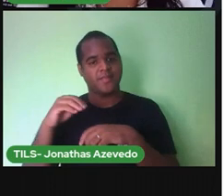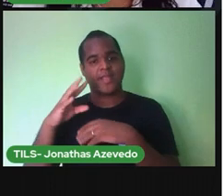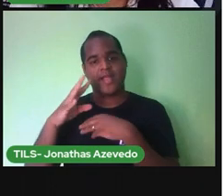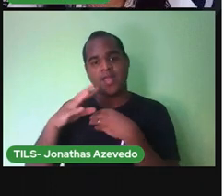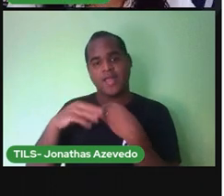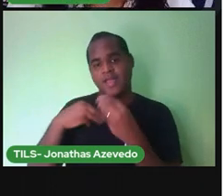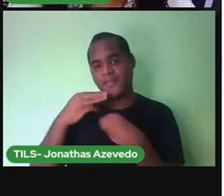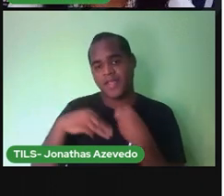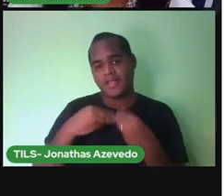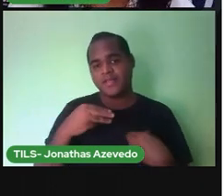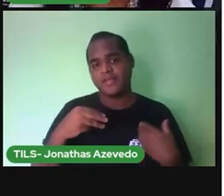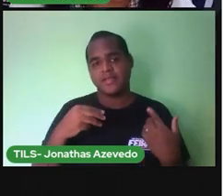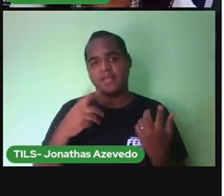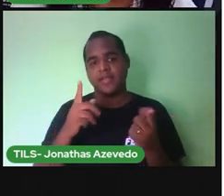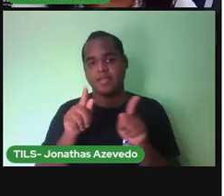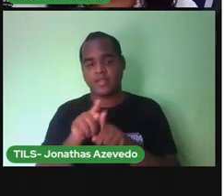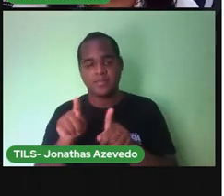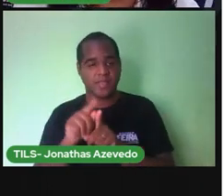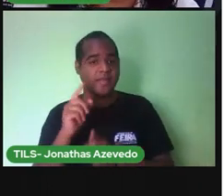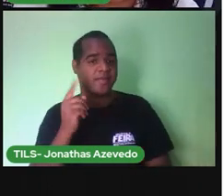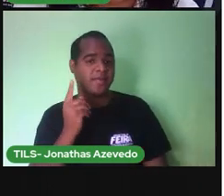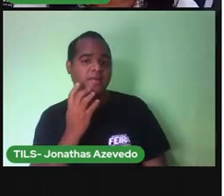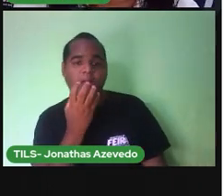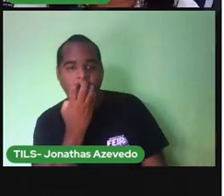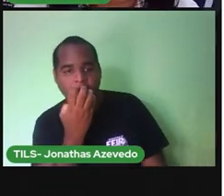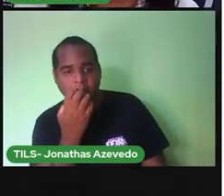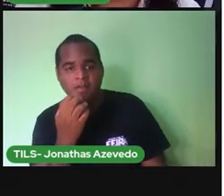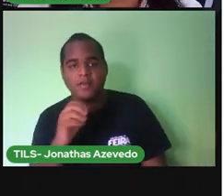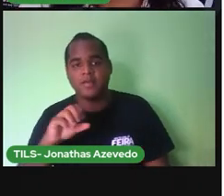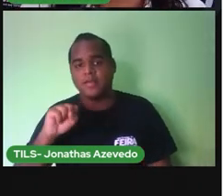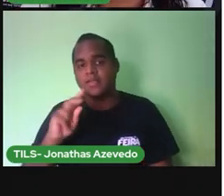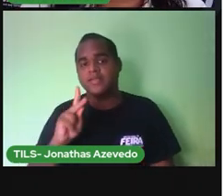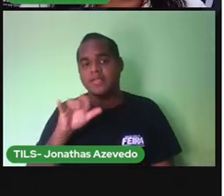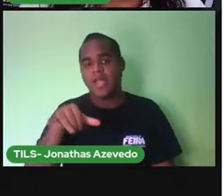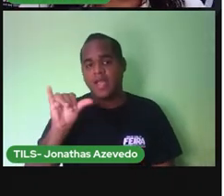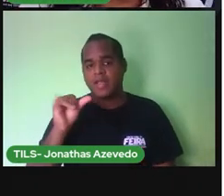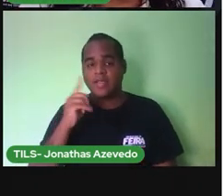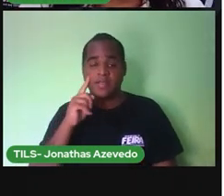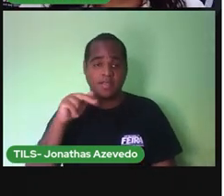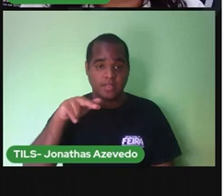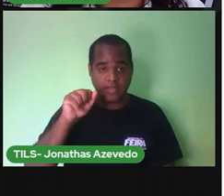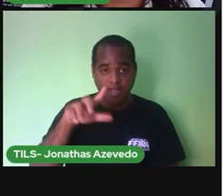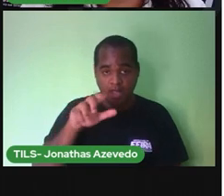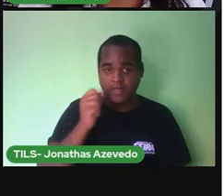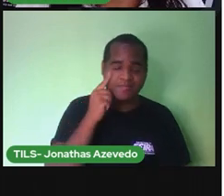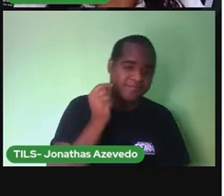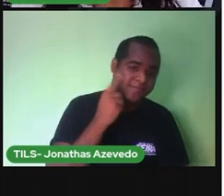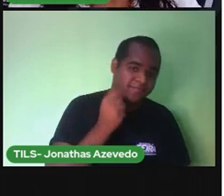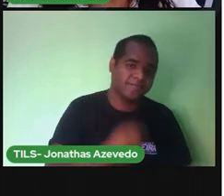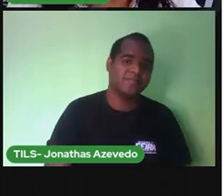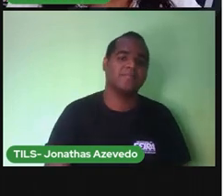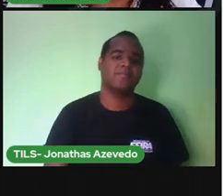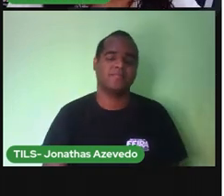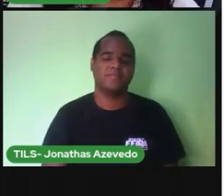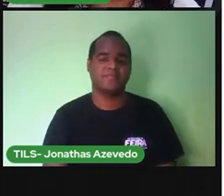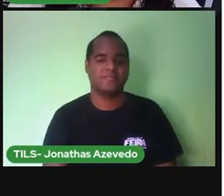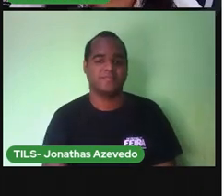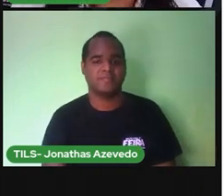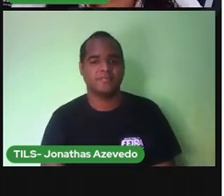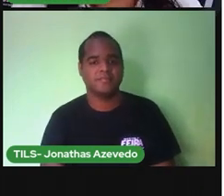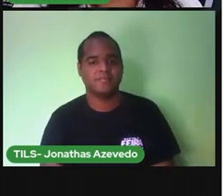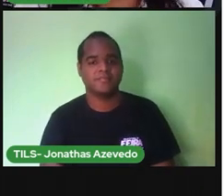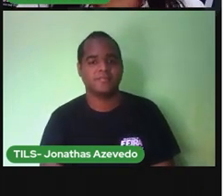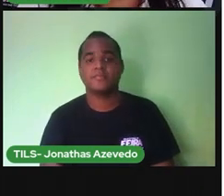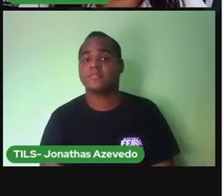E da minha cadelinha pug Sky Minha cadelinha Inala a minha gata E